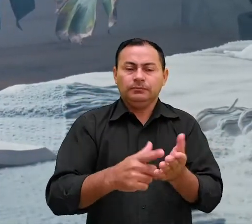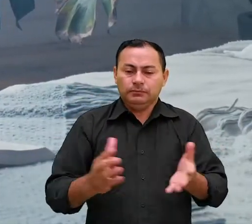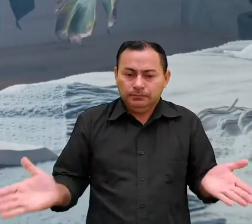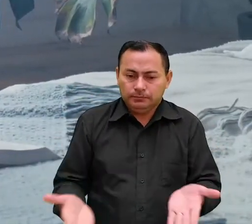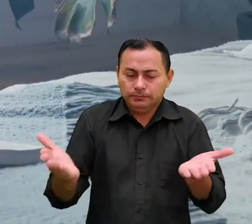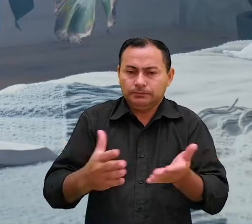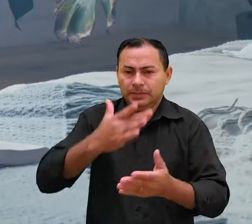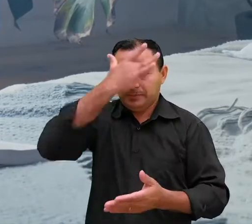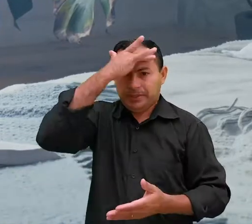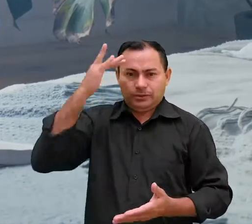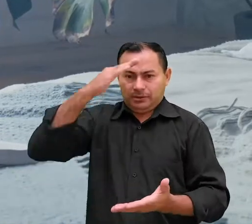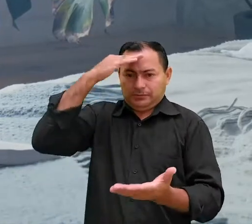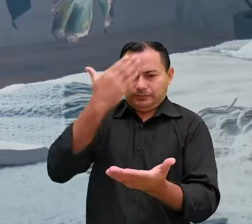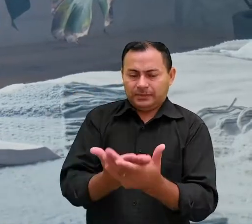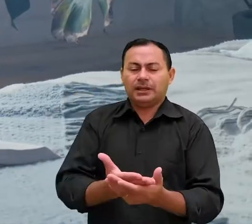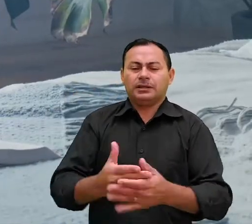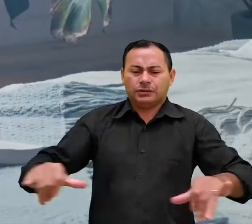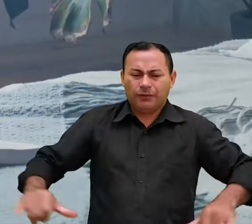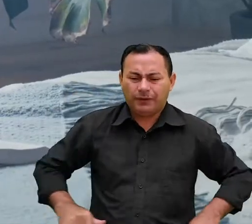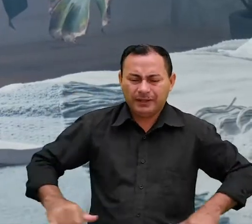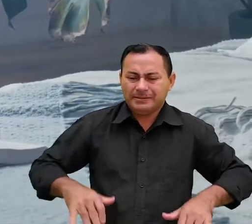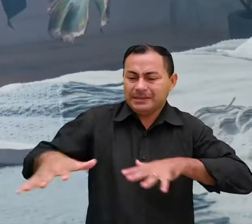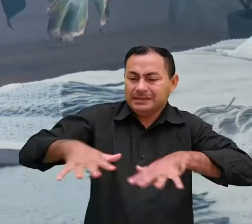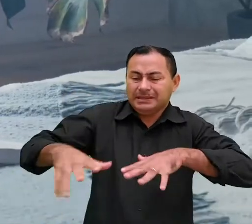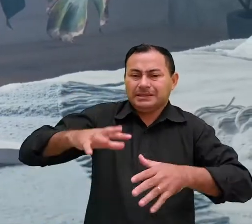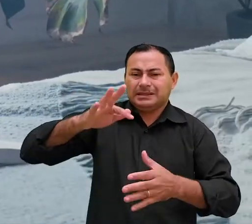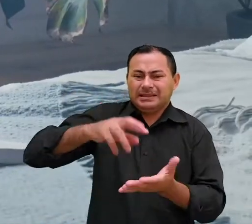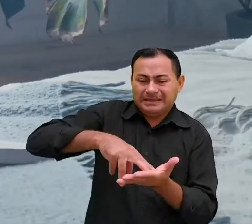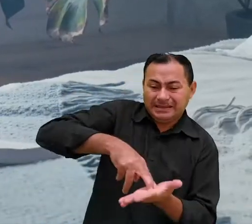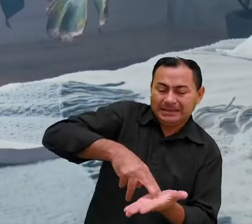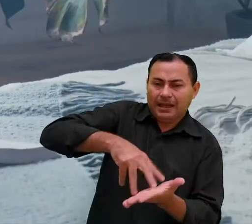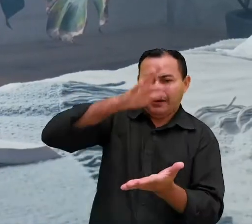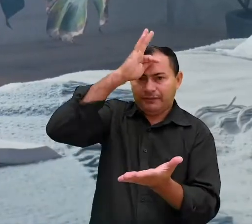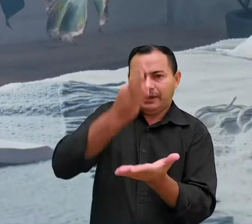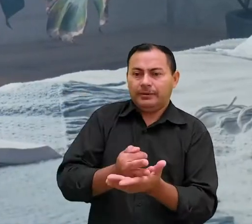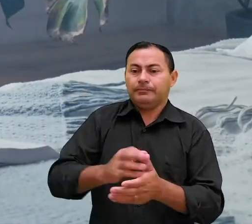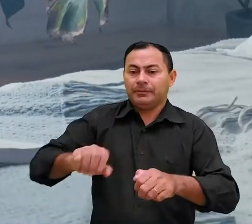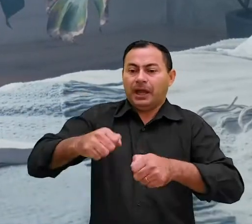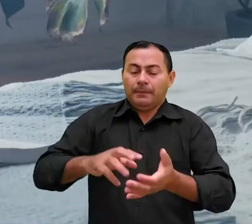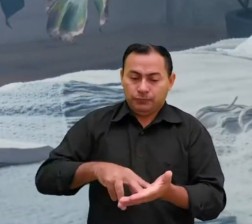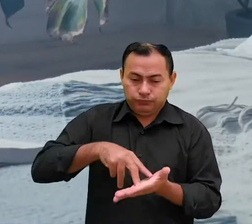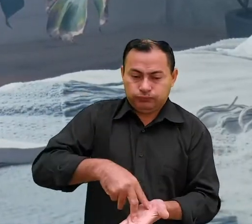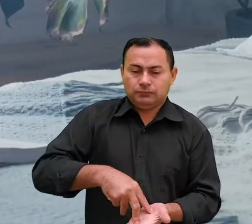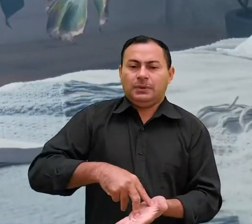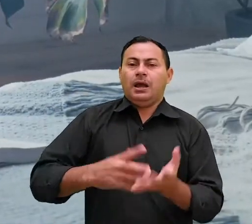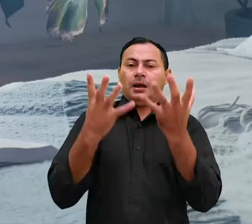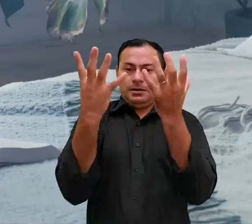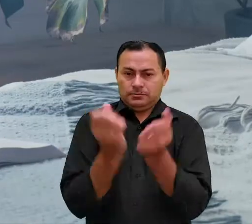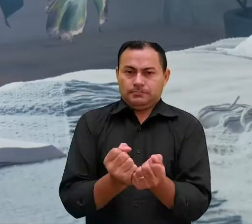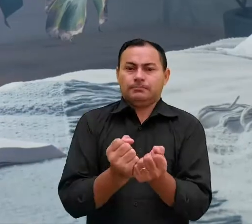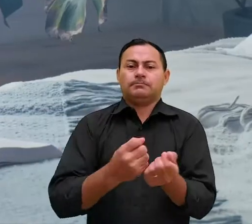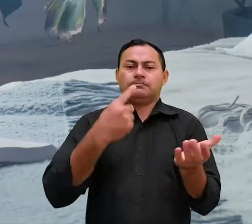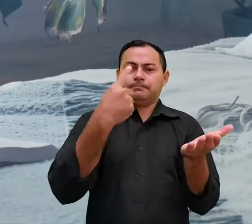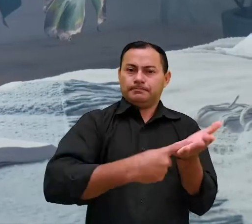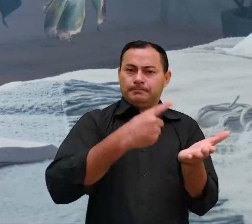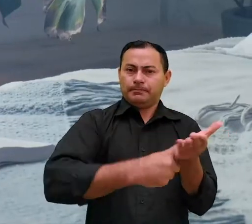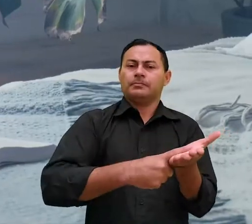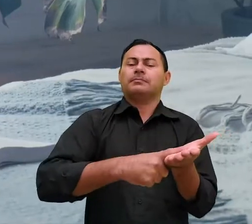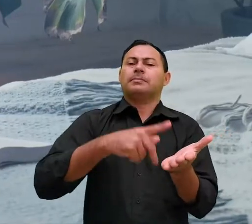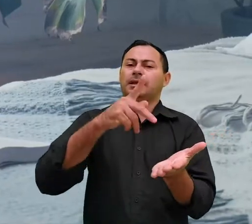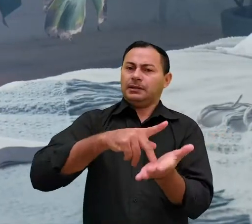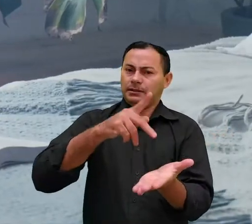encorajar os crentes que estavam sofrendo e abalados na sua fé a darem o passo de assumir um